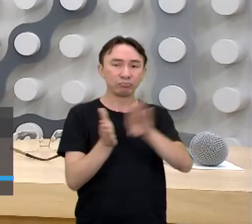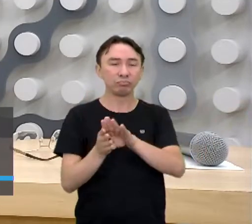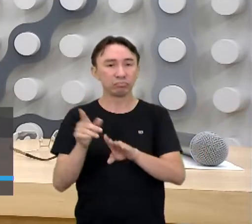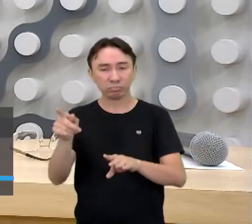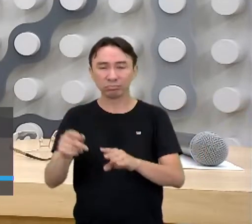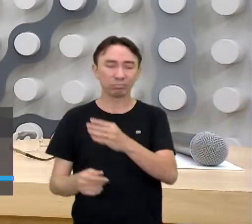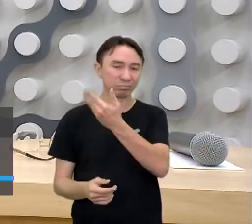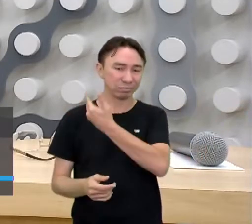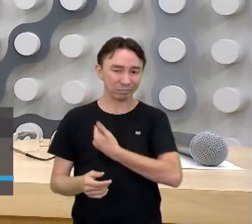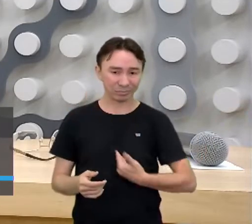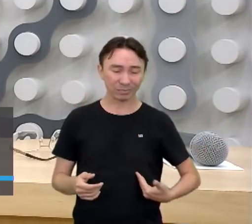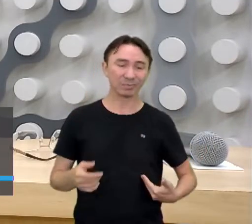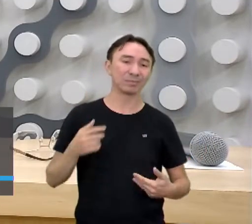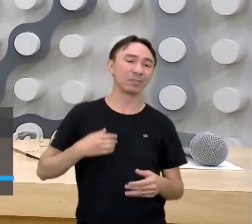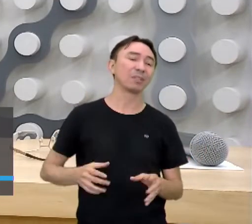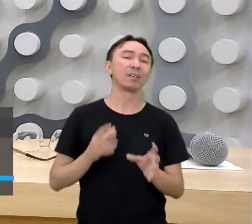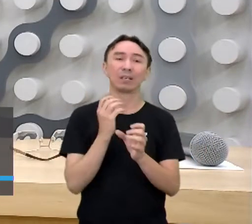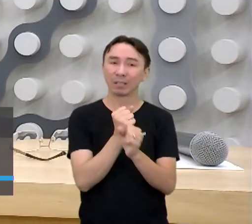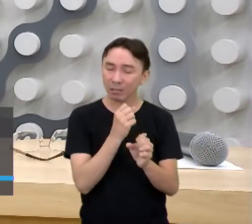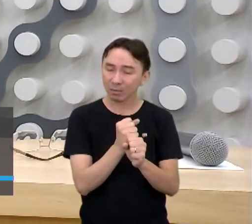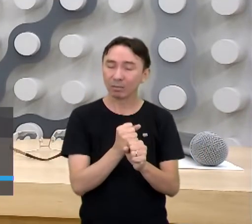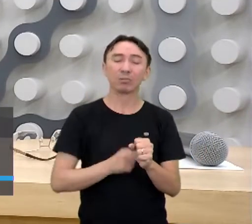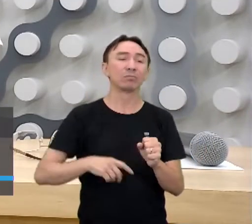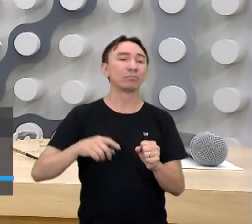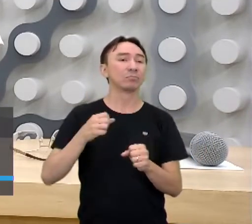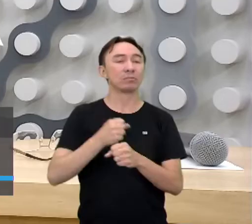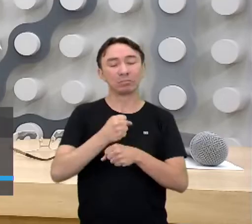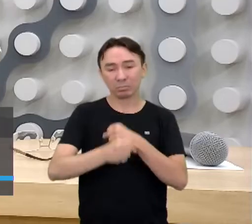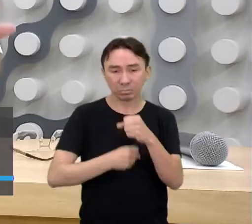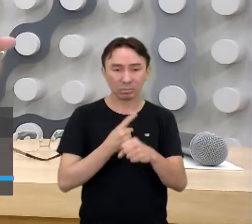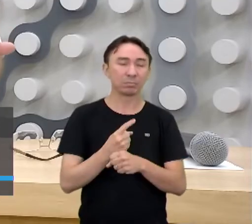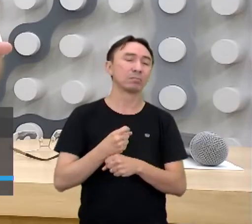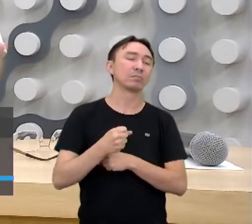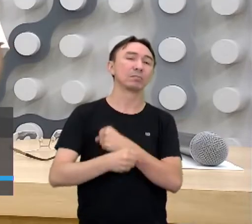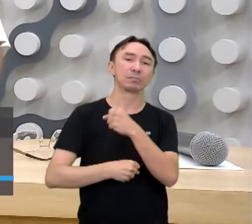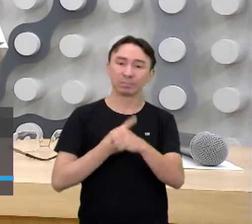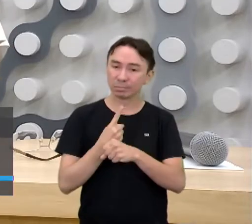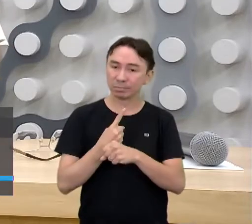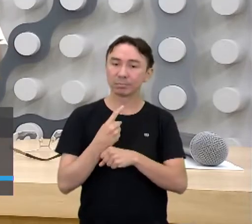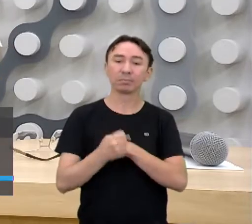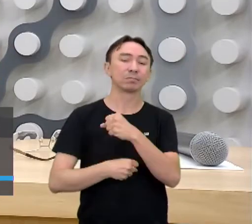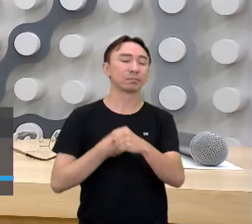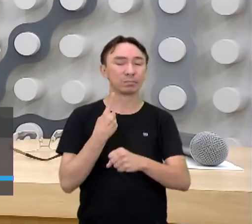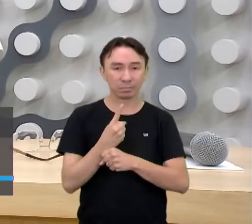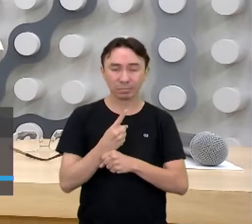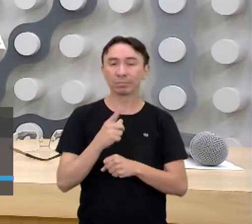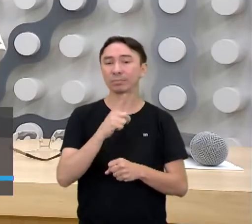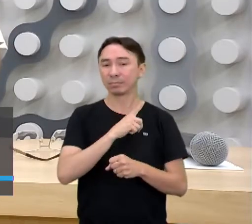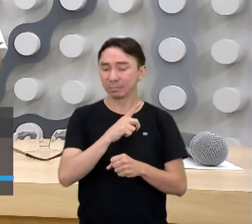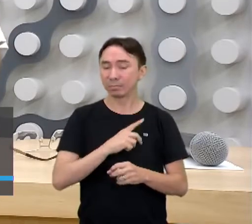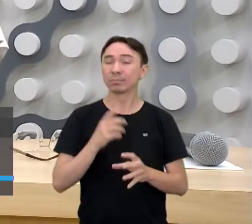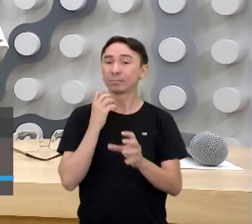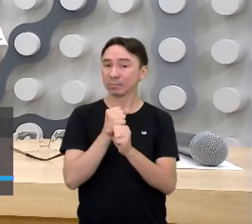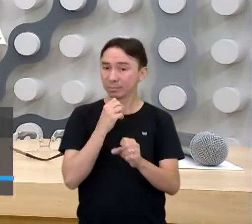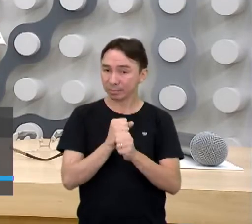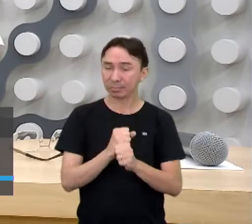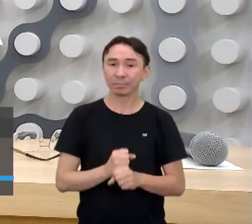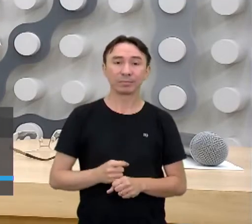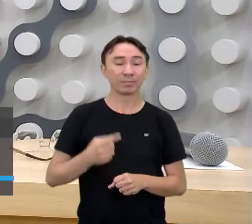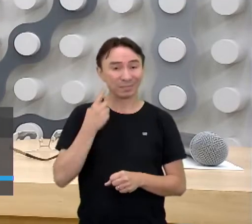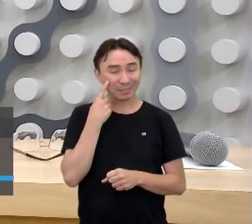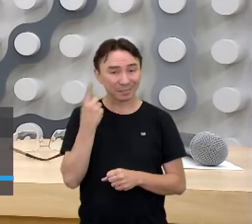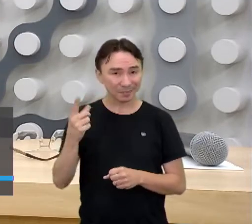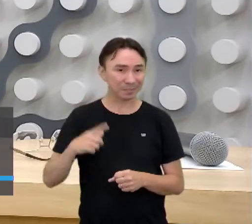reavaliados aí anualmente. Então, a gente vê aí a porcentagem, lembrando que o crescimento vegetativo é dado em